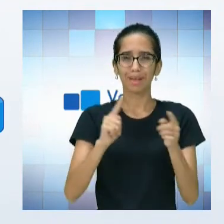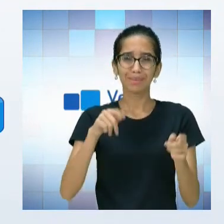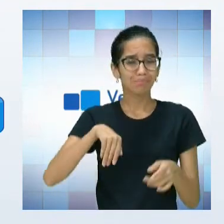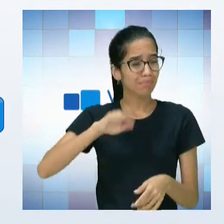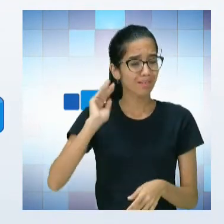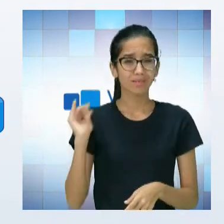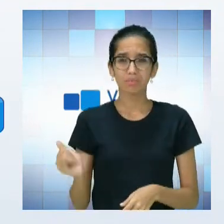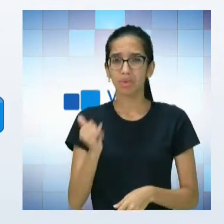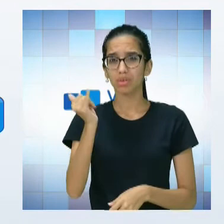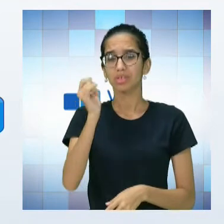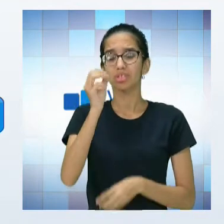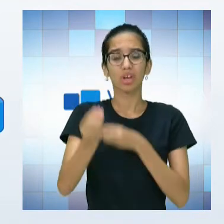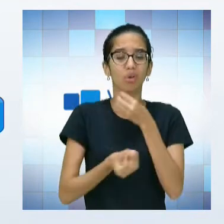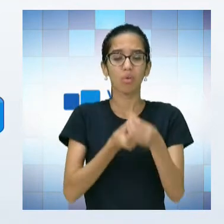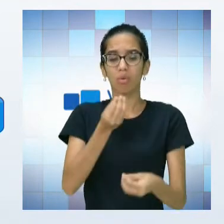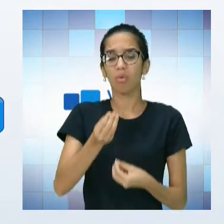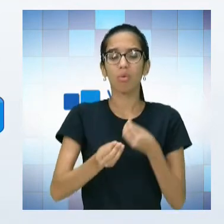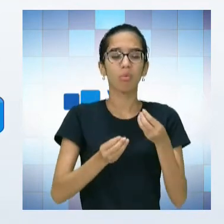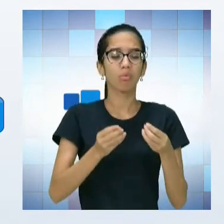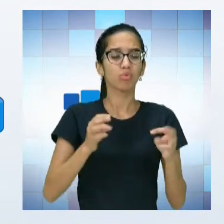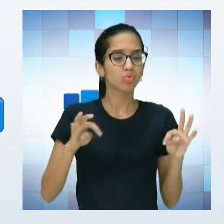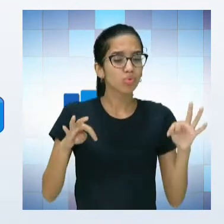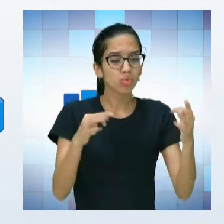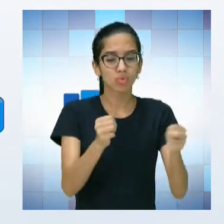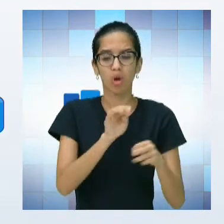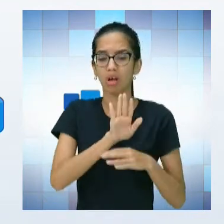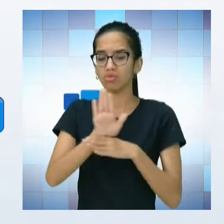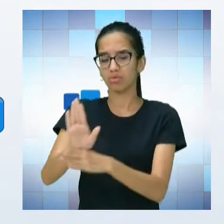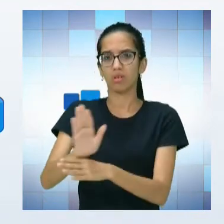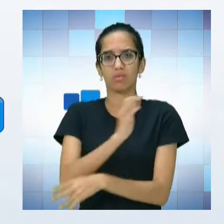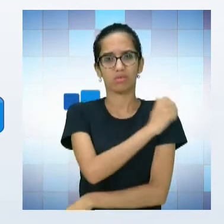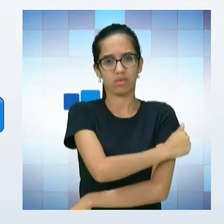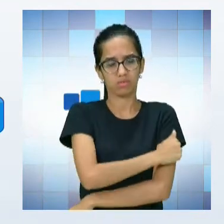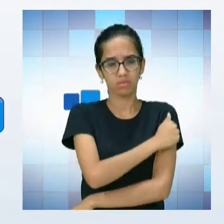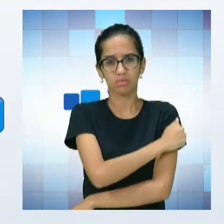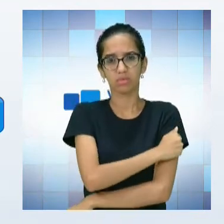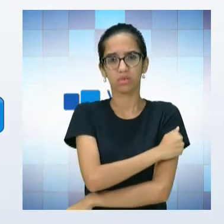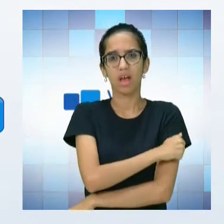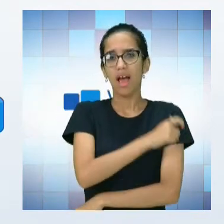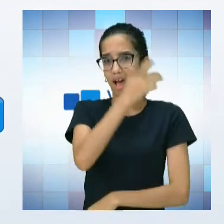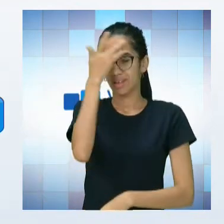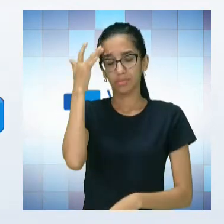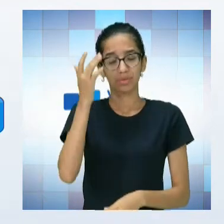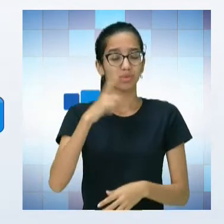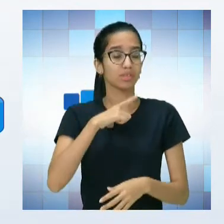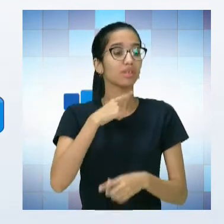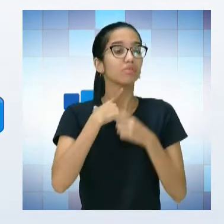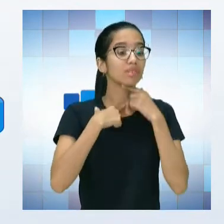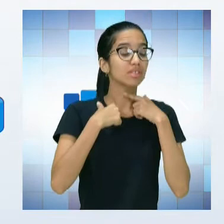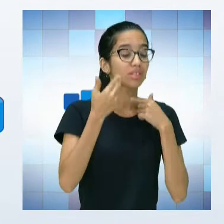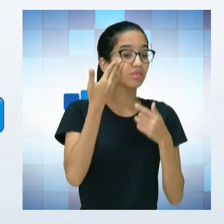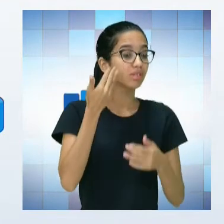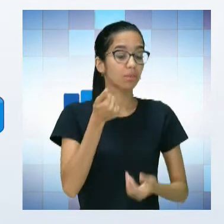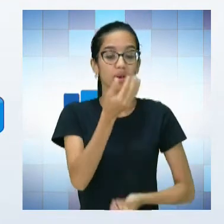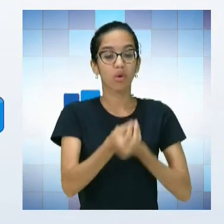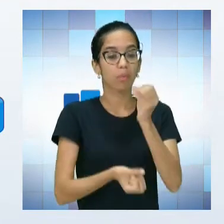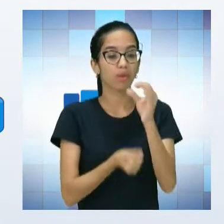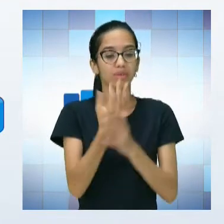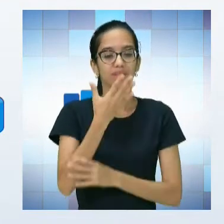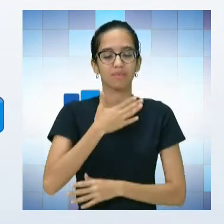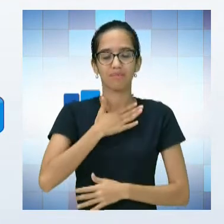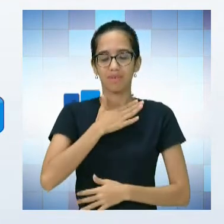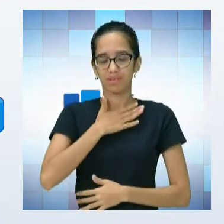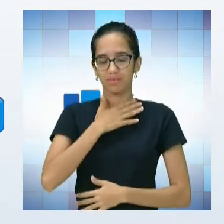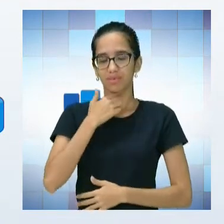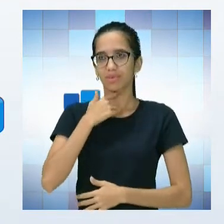Sim. Então, a expectativa é muito grande por parte de todos, mas de minha parte eu acho que a expectativa